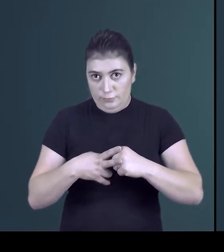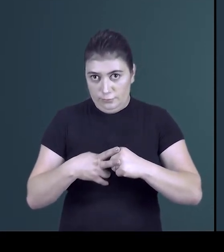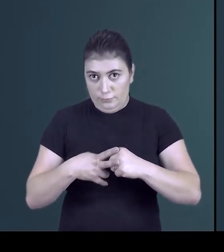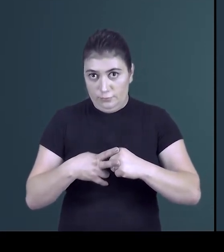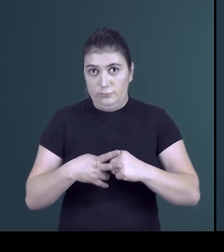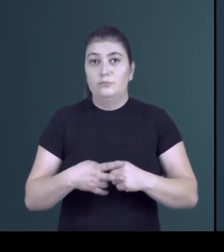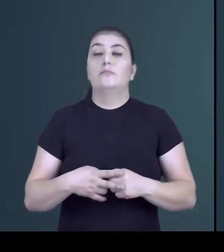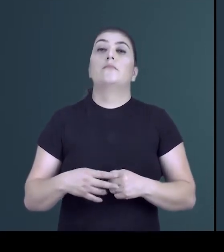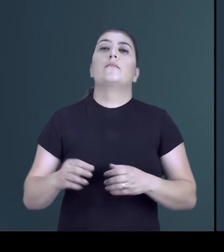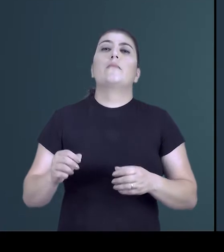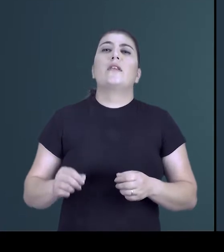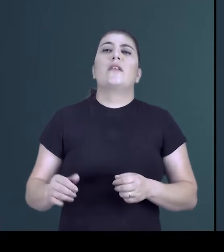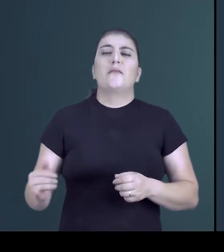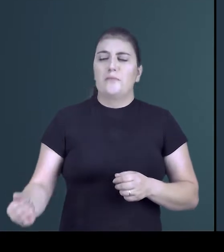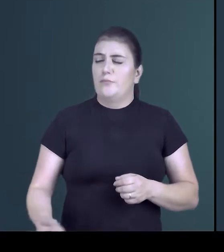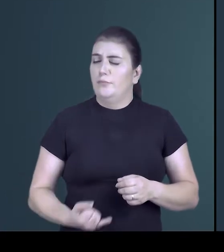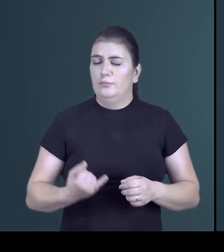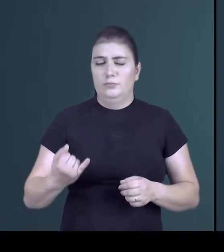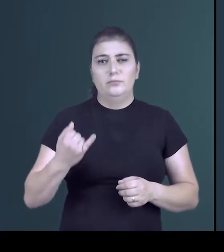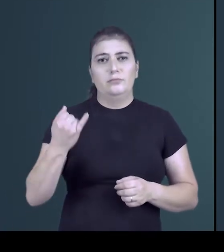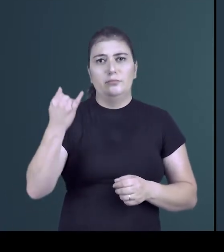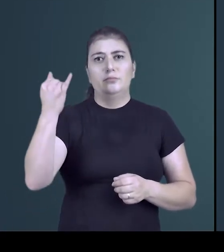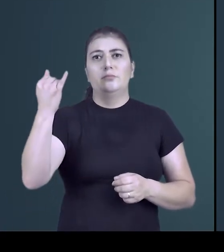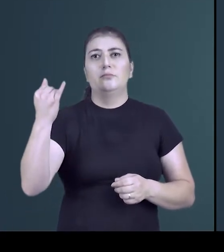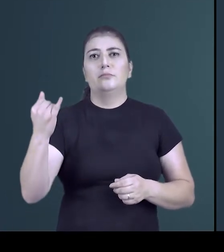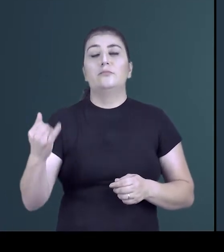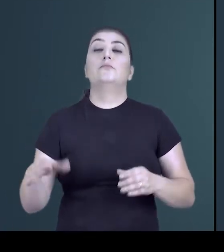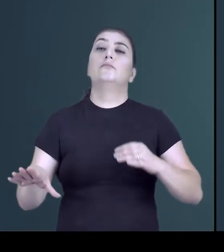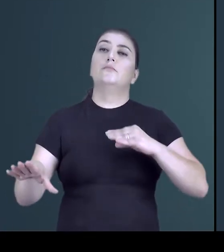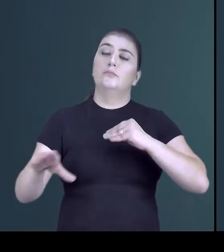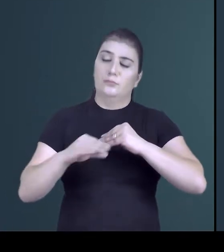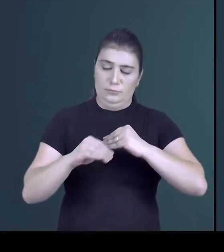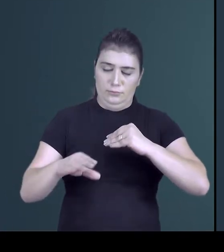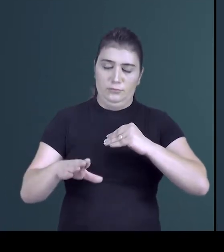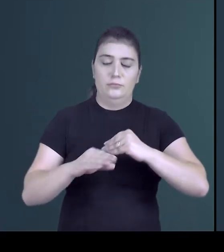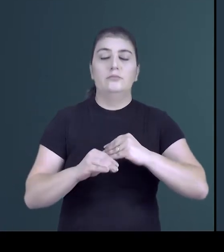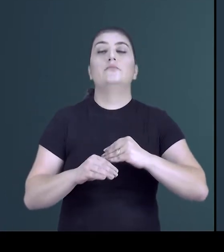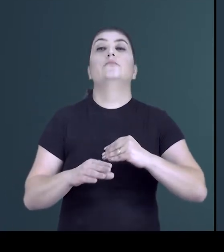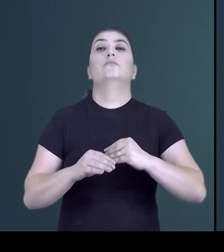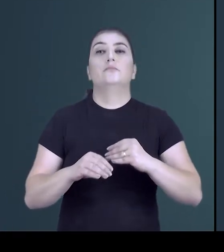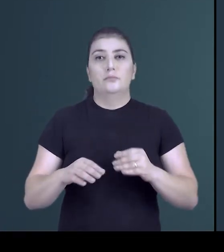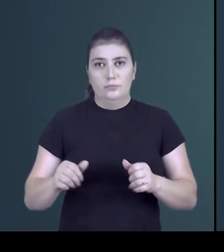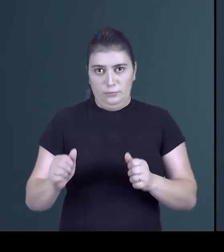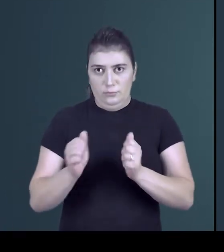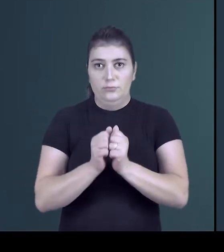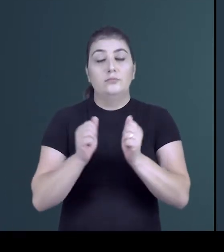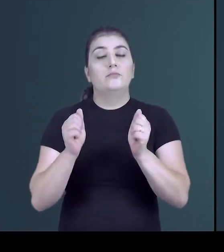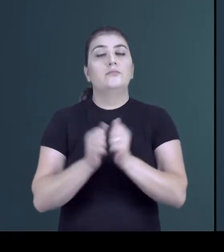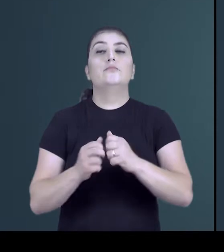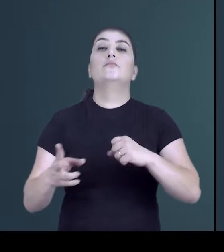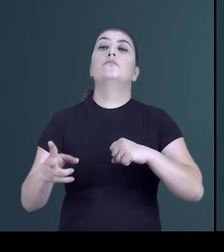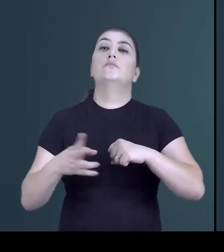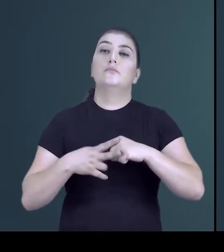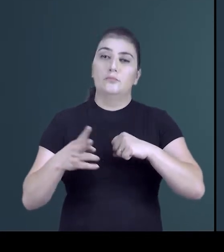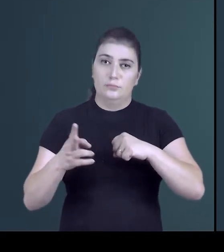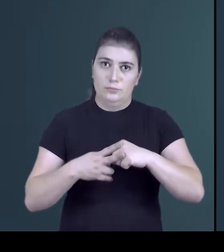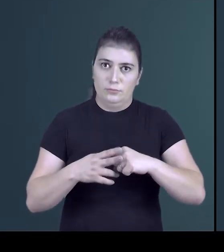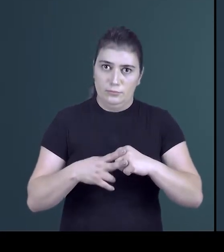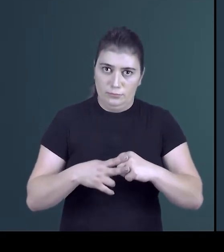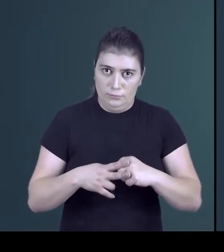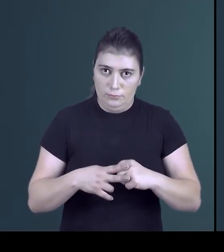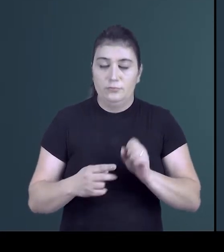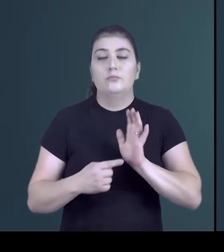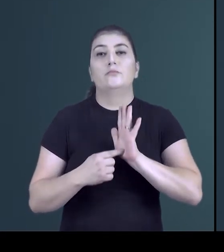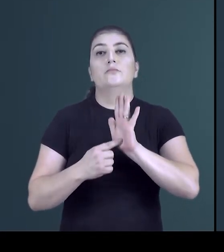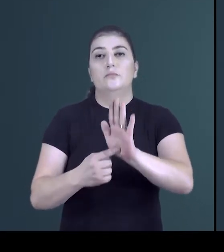estrutura dos verbos como o elemento mais importante e os complementos ou os termos juntos a esse verbo é o que vai